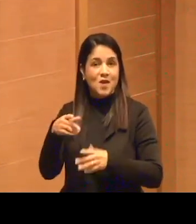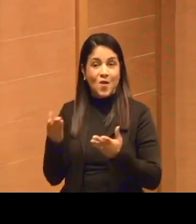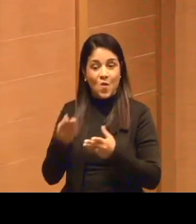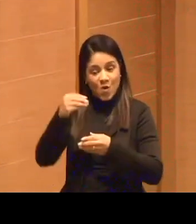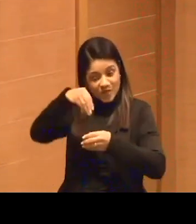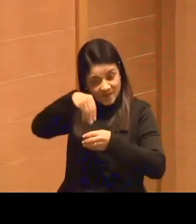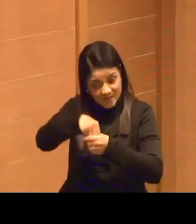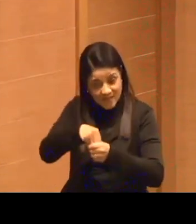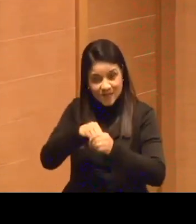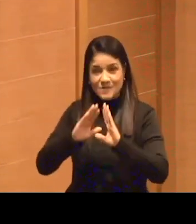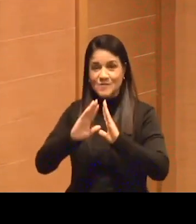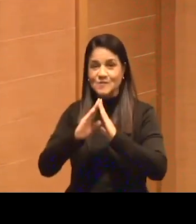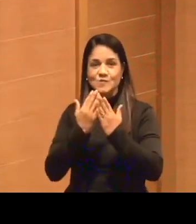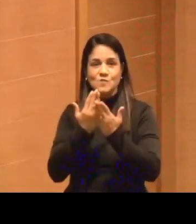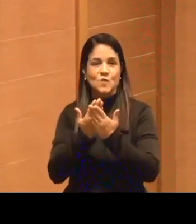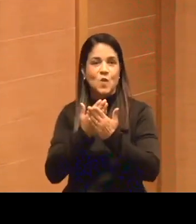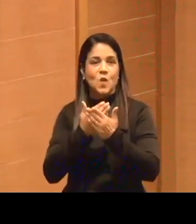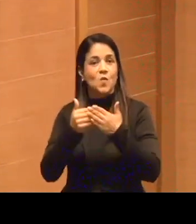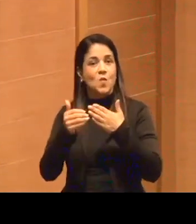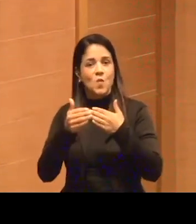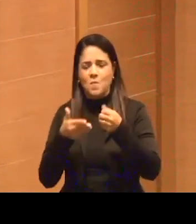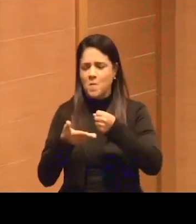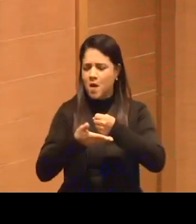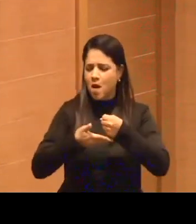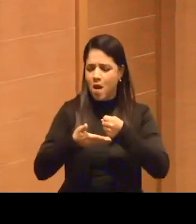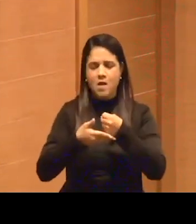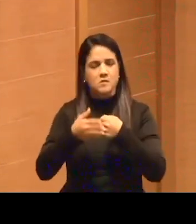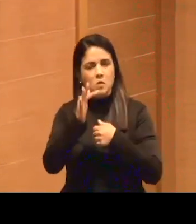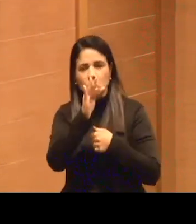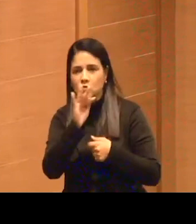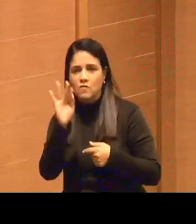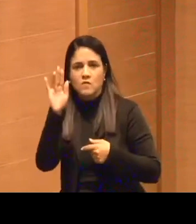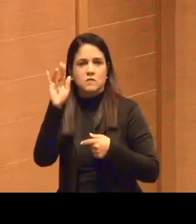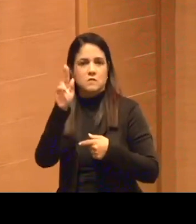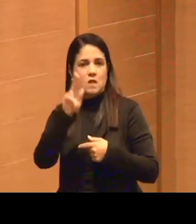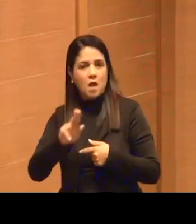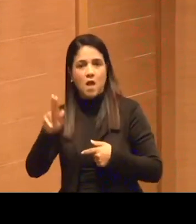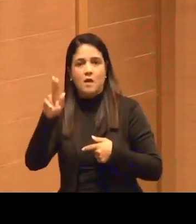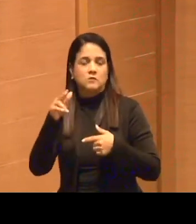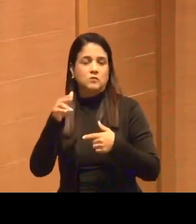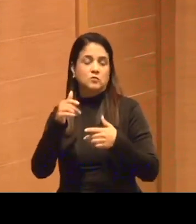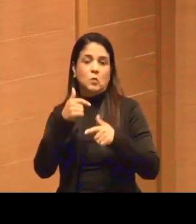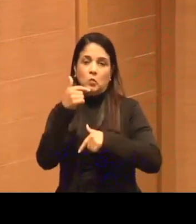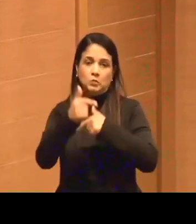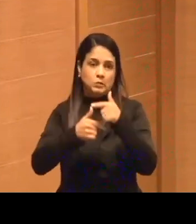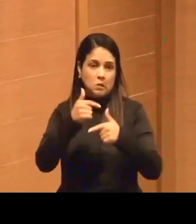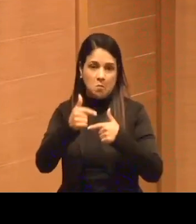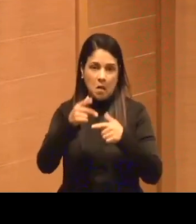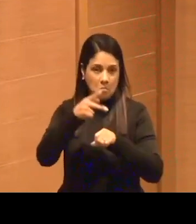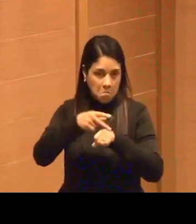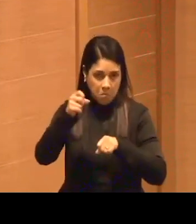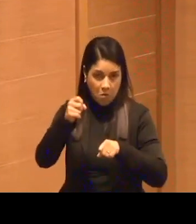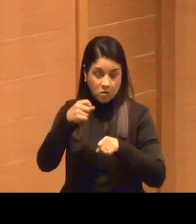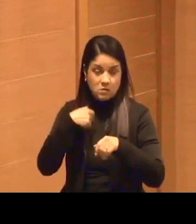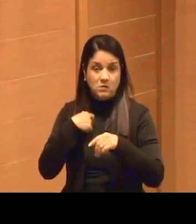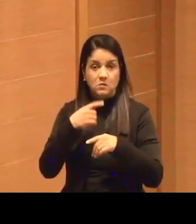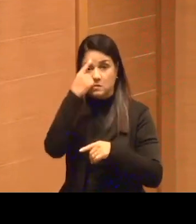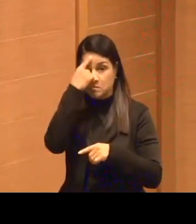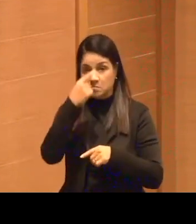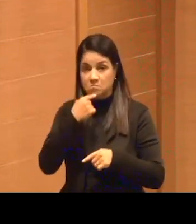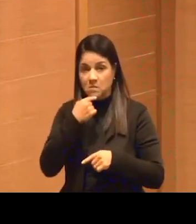escola, seja lá qual for a escola, escola básica, universidade, ou os trabalhos de vocês. Ou seja, essas imagens são